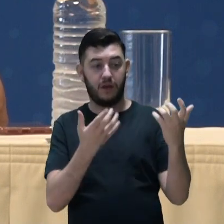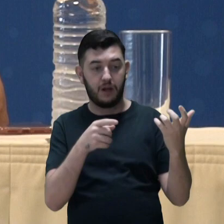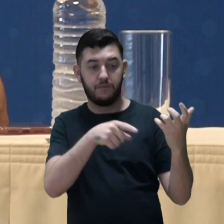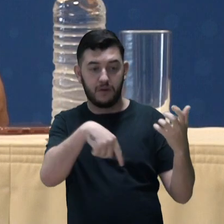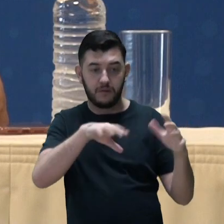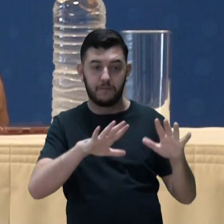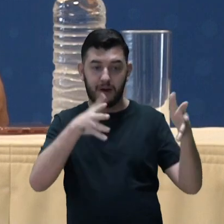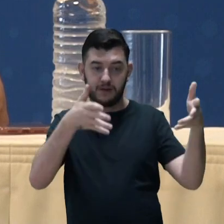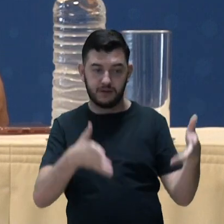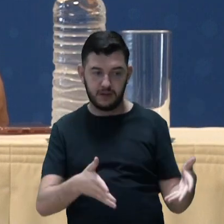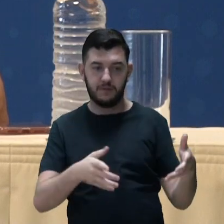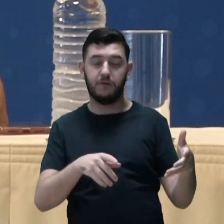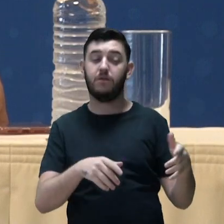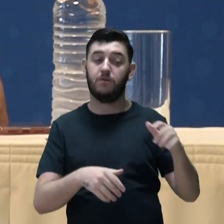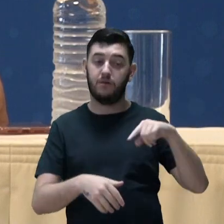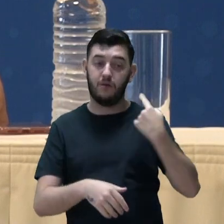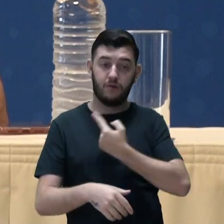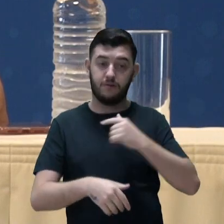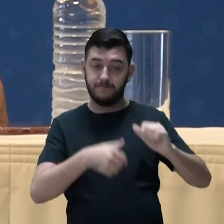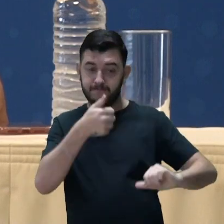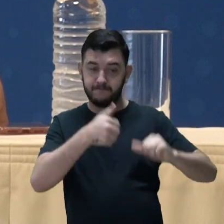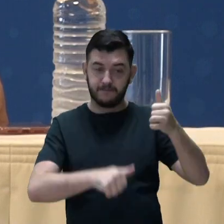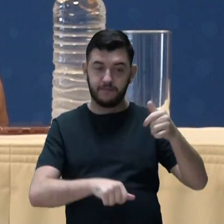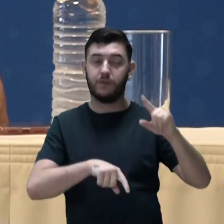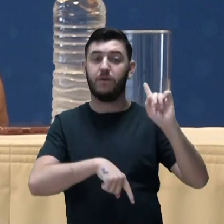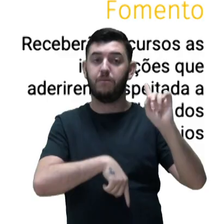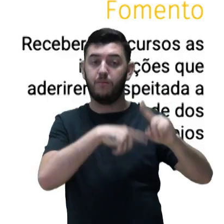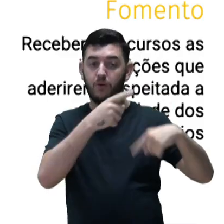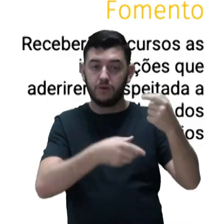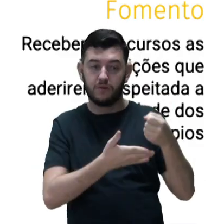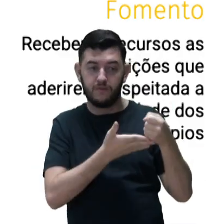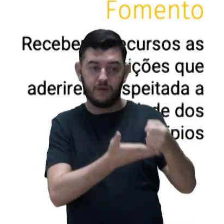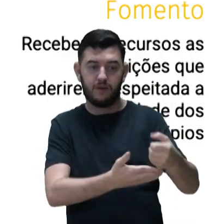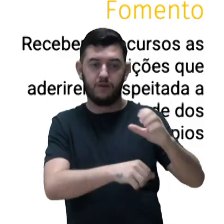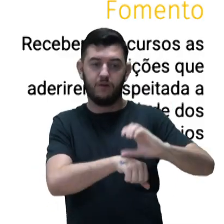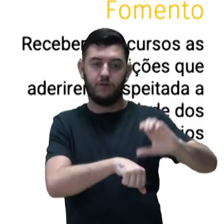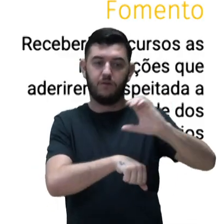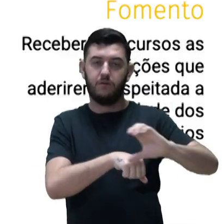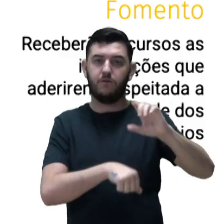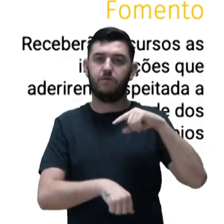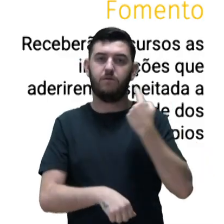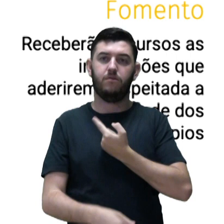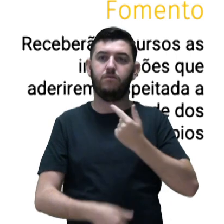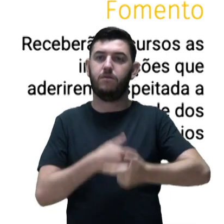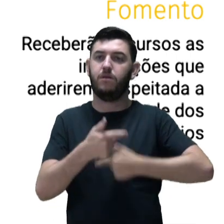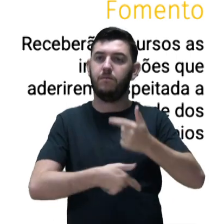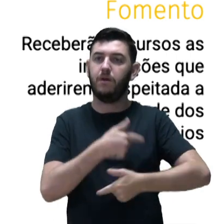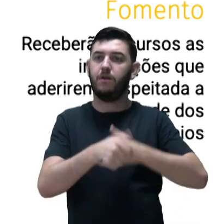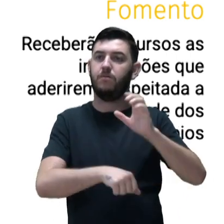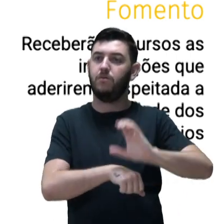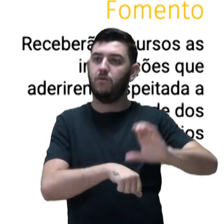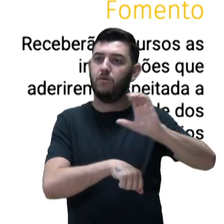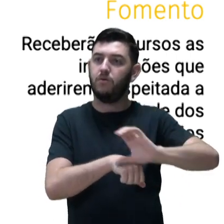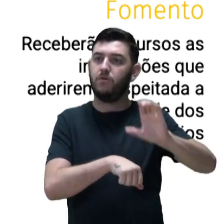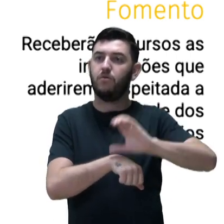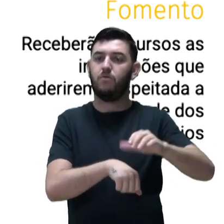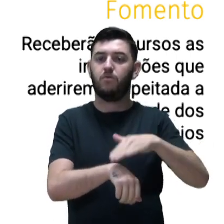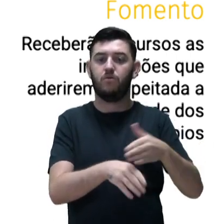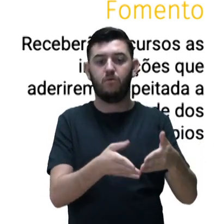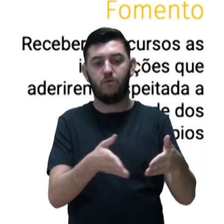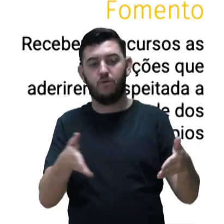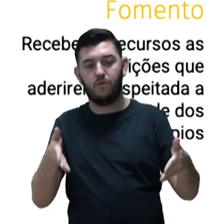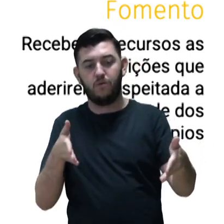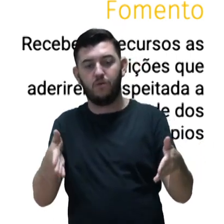atingir, e depois a gente faz a seleção dos nossos ofertantes. A gente trabalha no âmbito da Bolsa Formação com diferentes